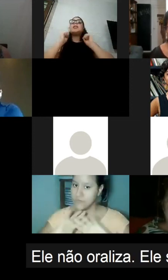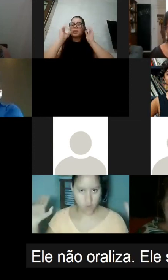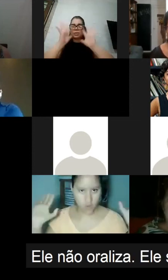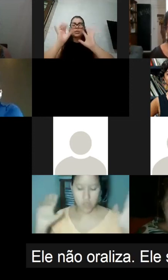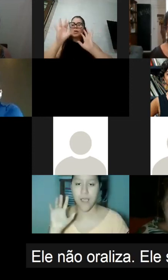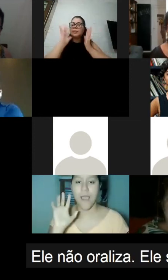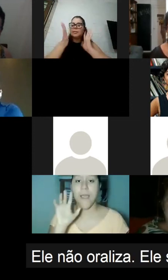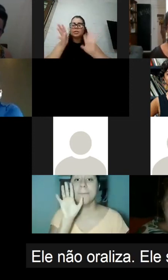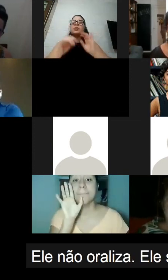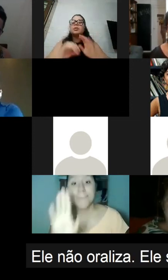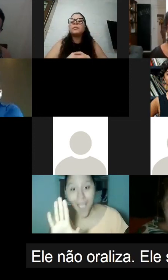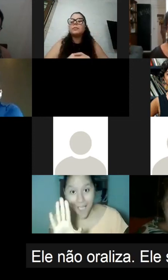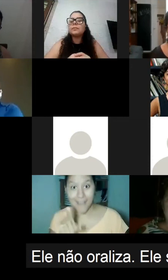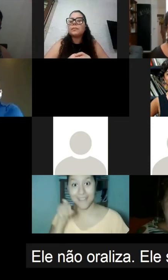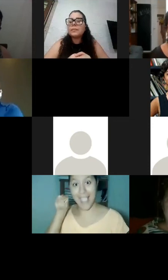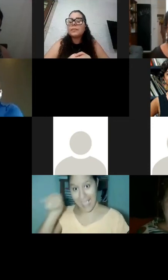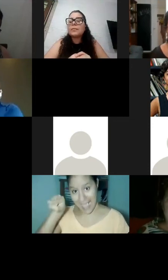usa libras só libras